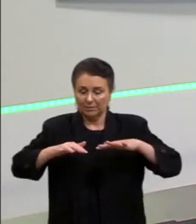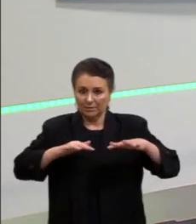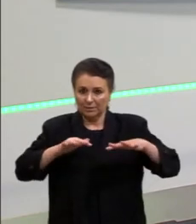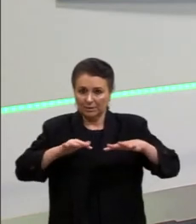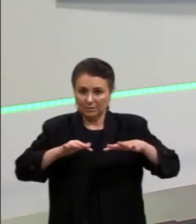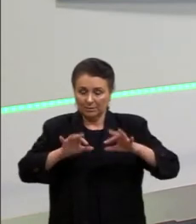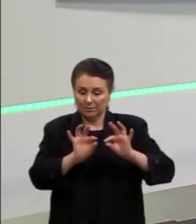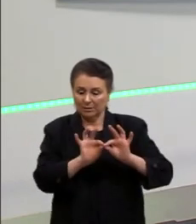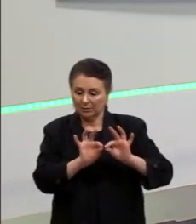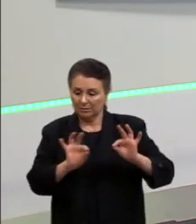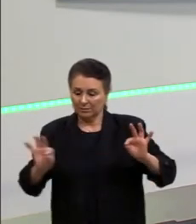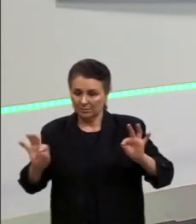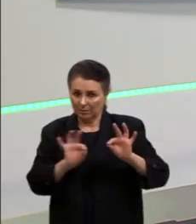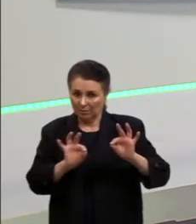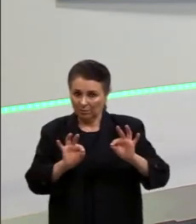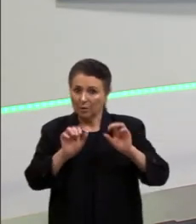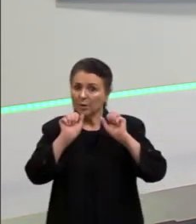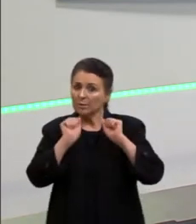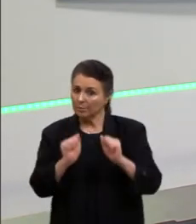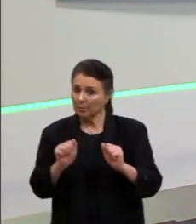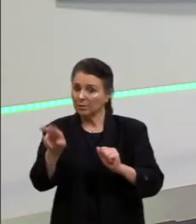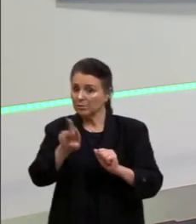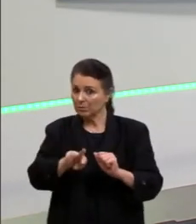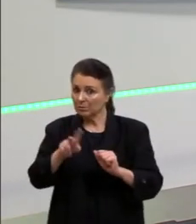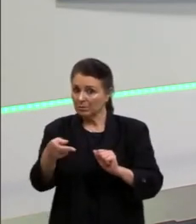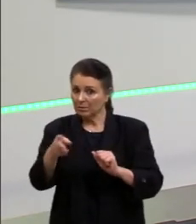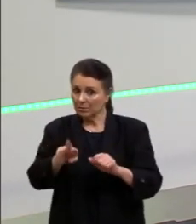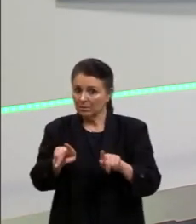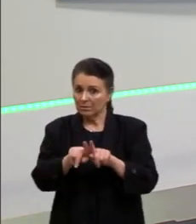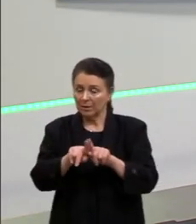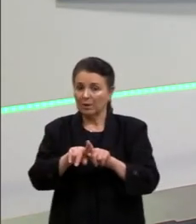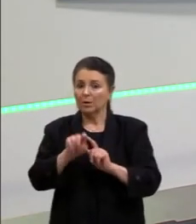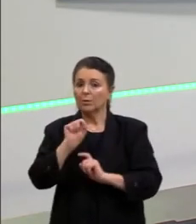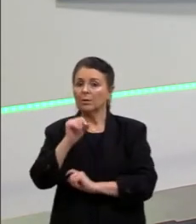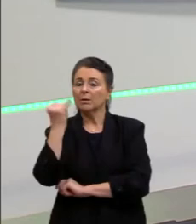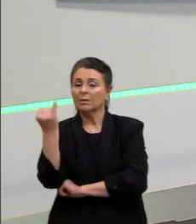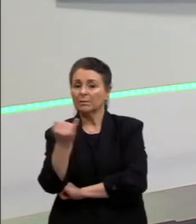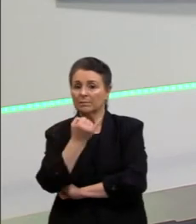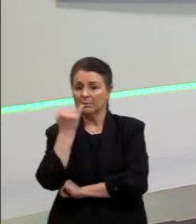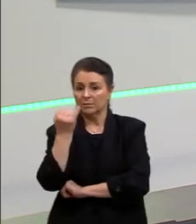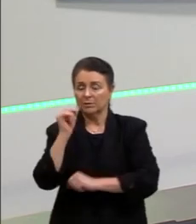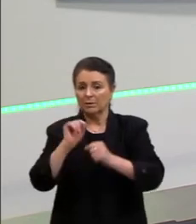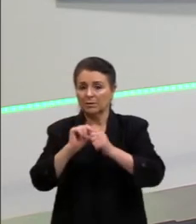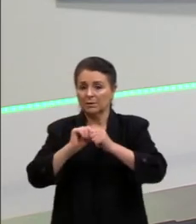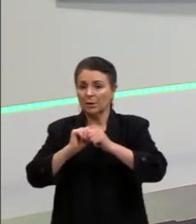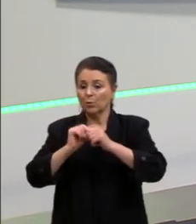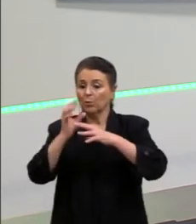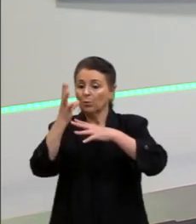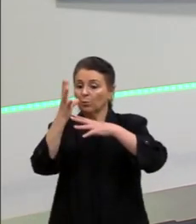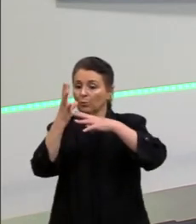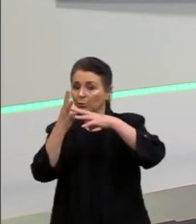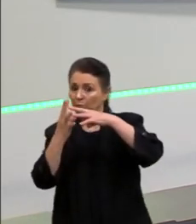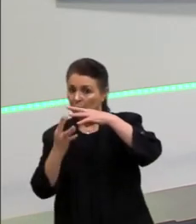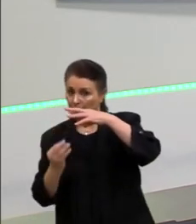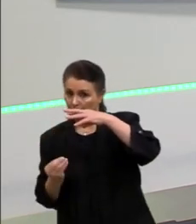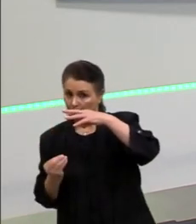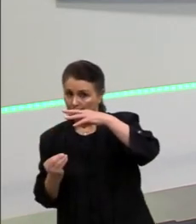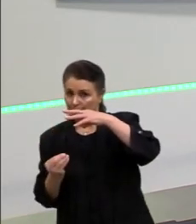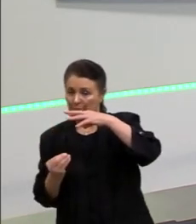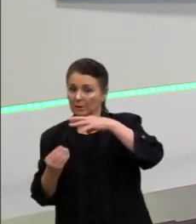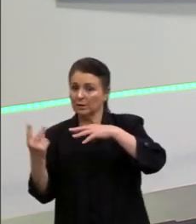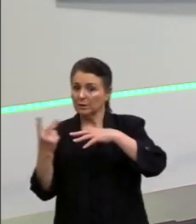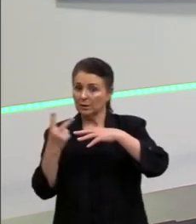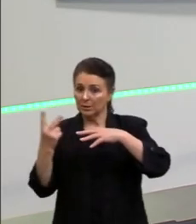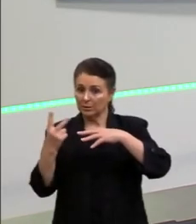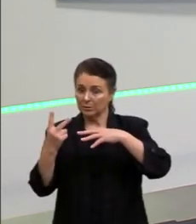Pode ser invertido, tá? Isso não tem uma ordem. O que importa, então, é que a gente vai fazer um filtro, né, e elas não vão passar em determinado